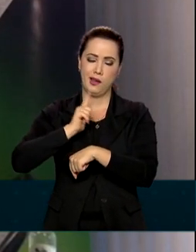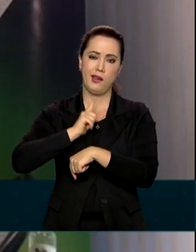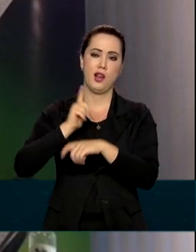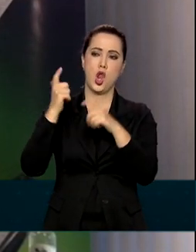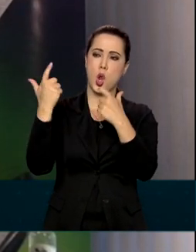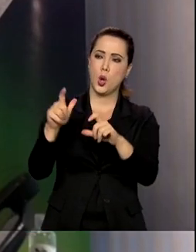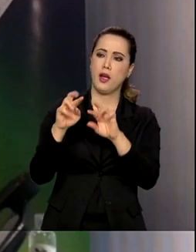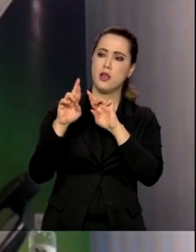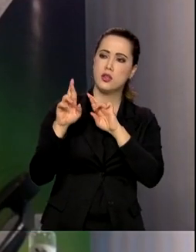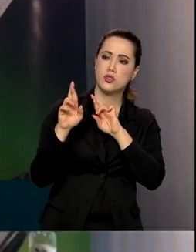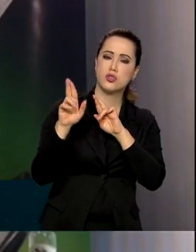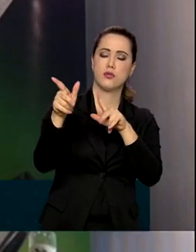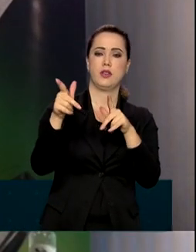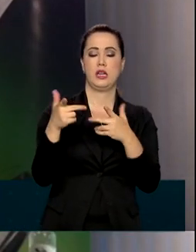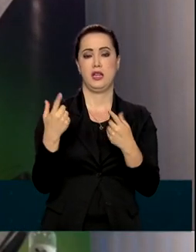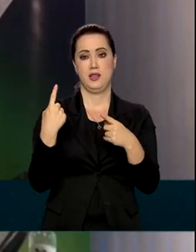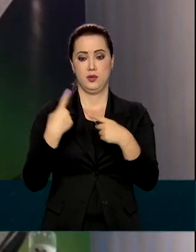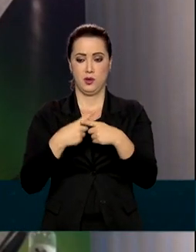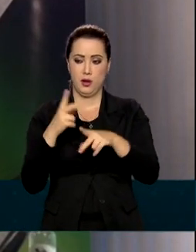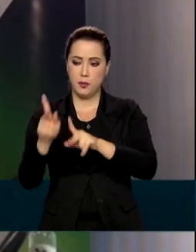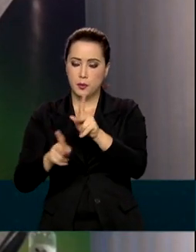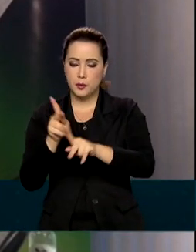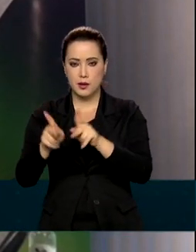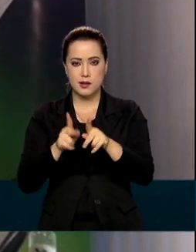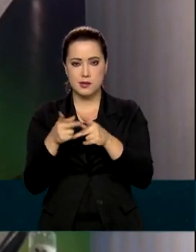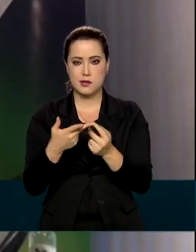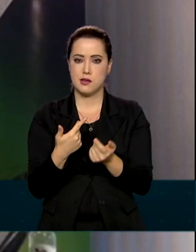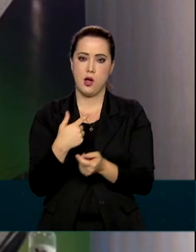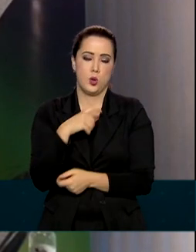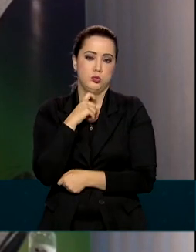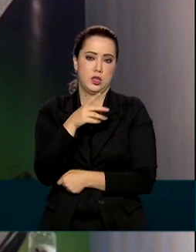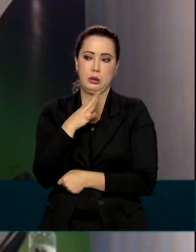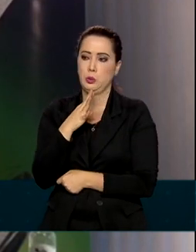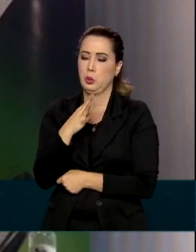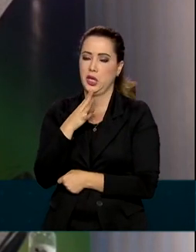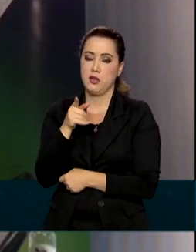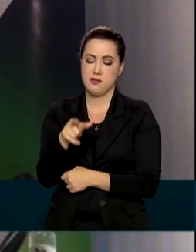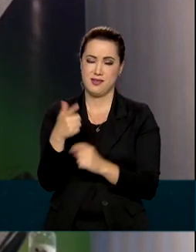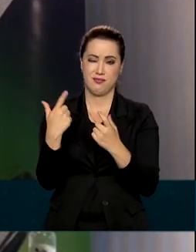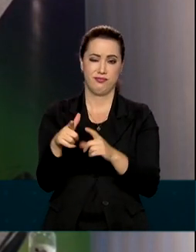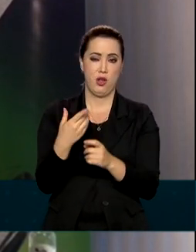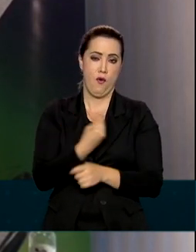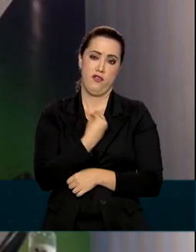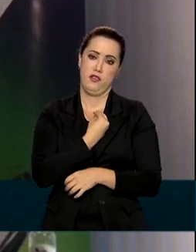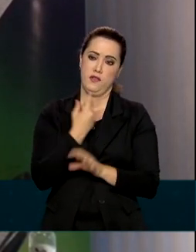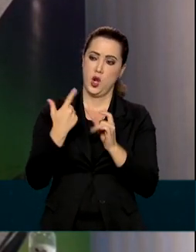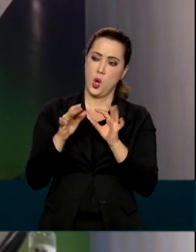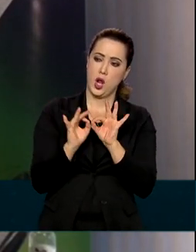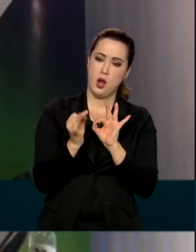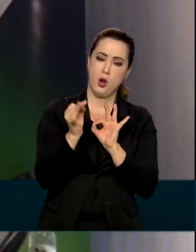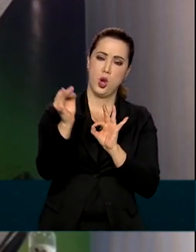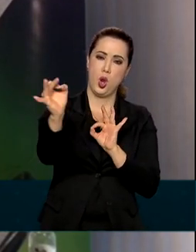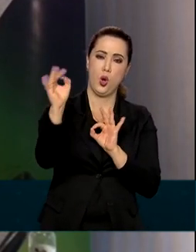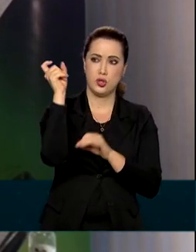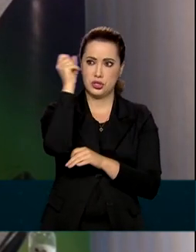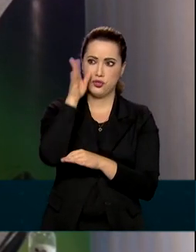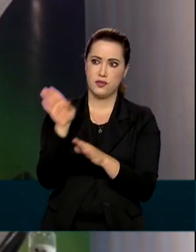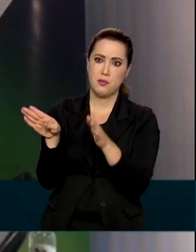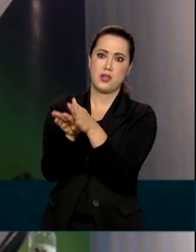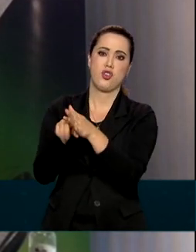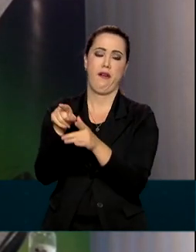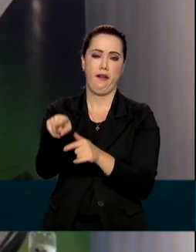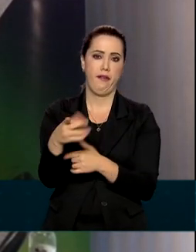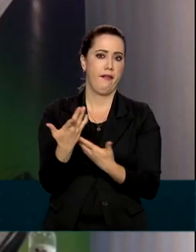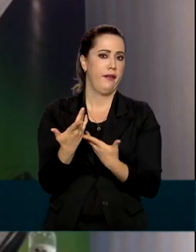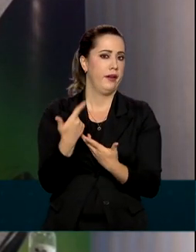contrastes, muitas populações que são invisíveis, que estão em locais de difícil acesso, são praticamente